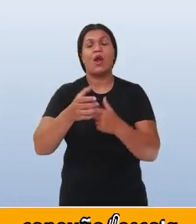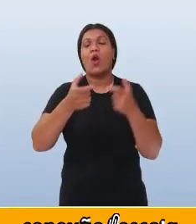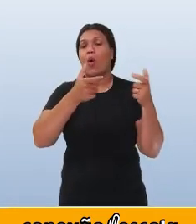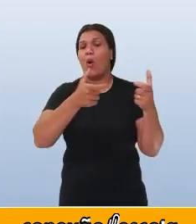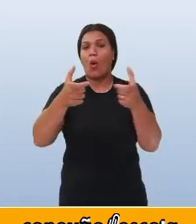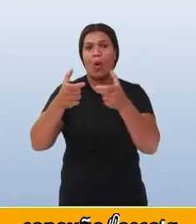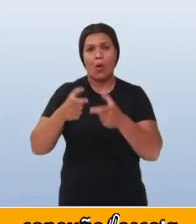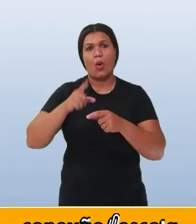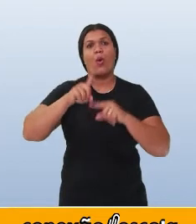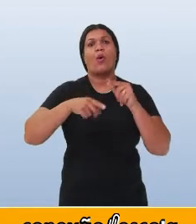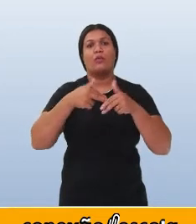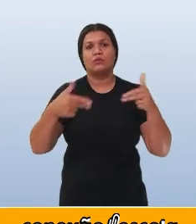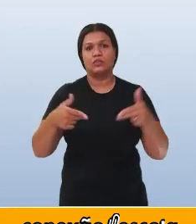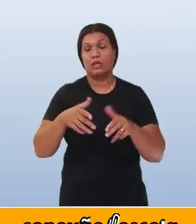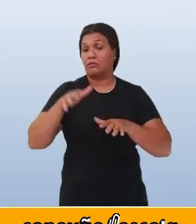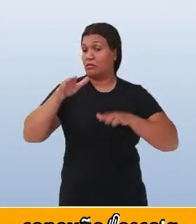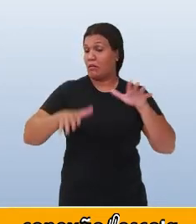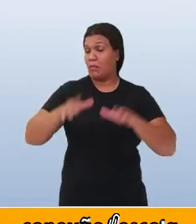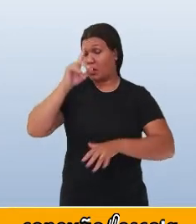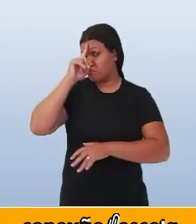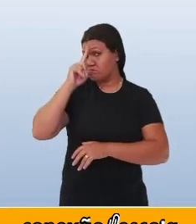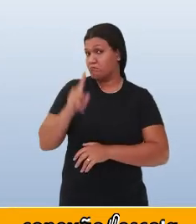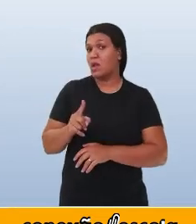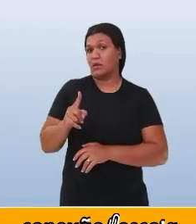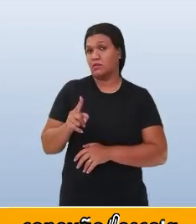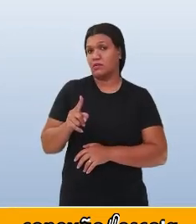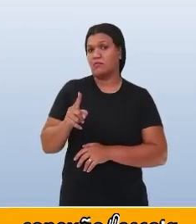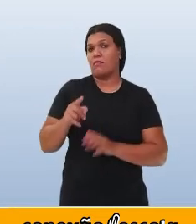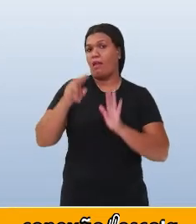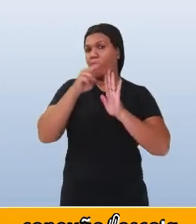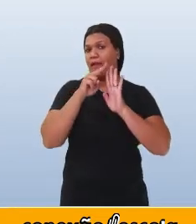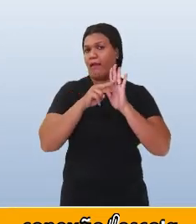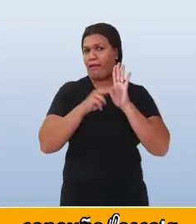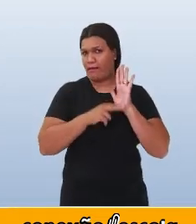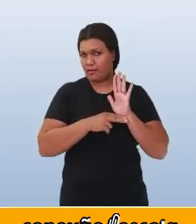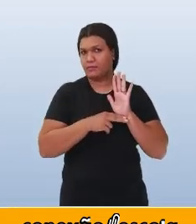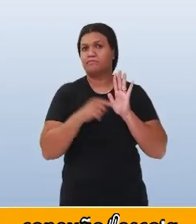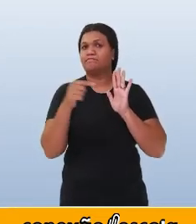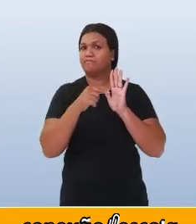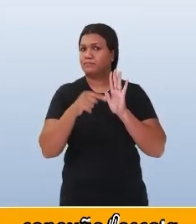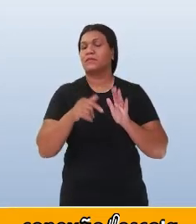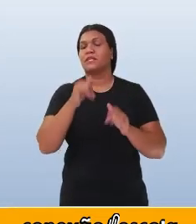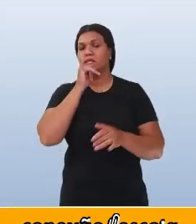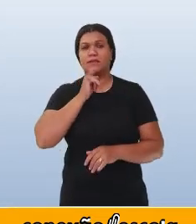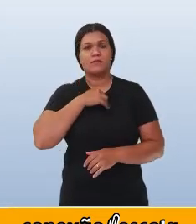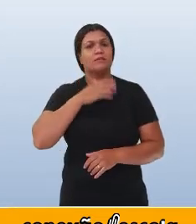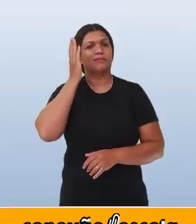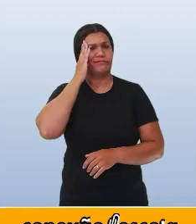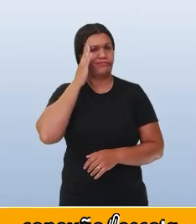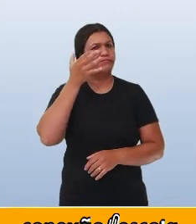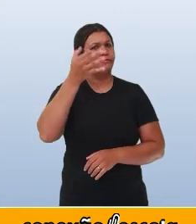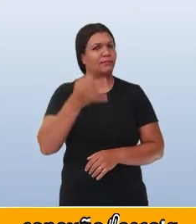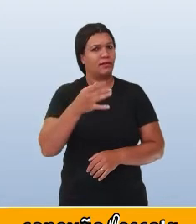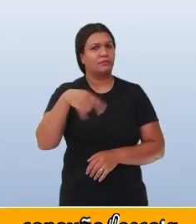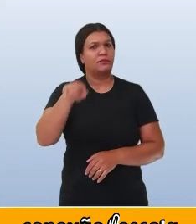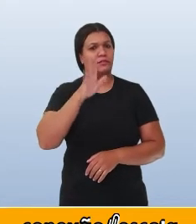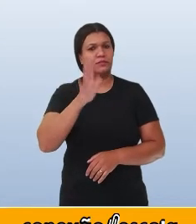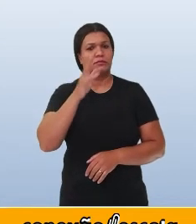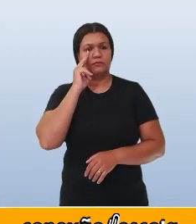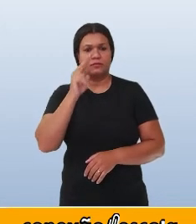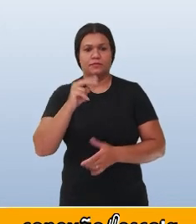conforme uma ordem estabelecida. Esse exemplo eu tenho certeza que você já viu.